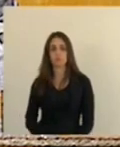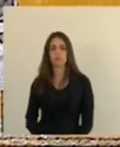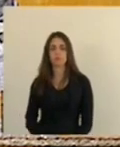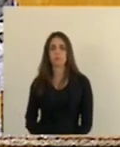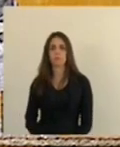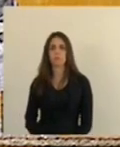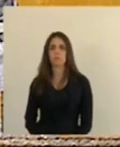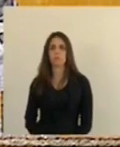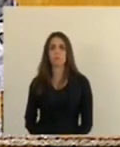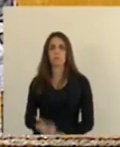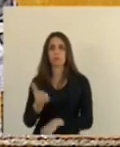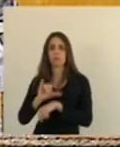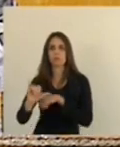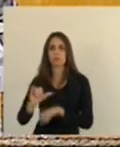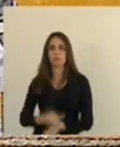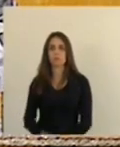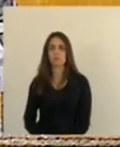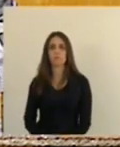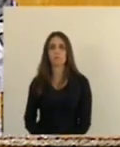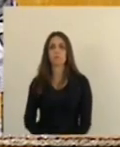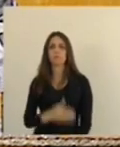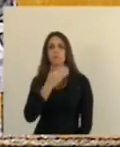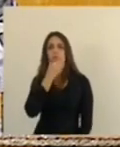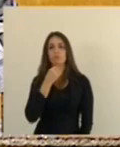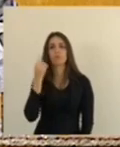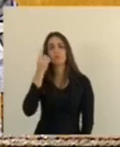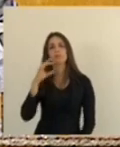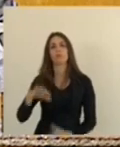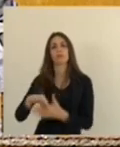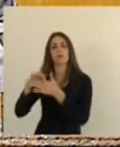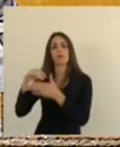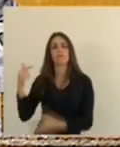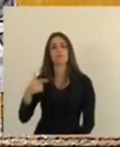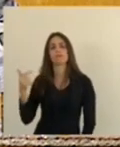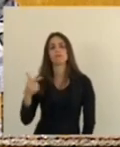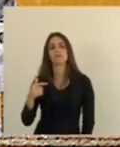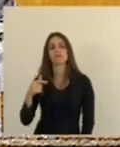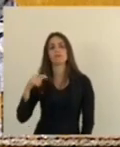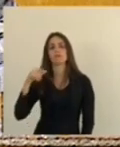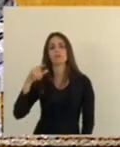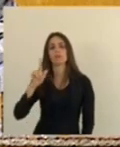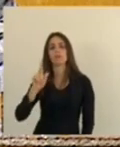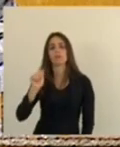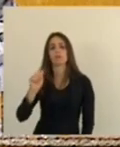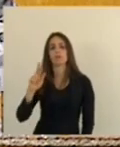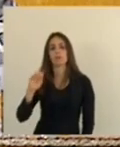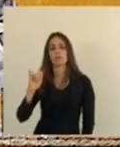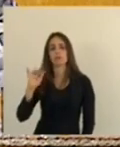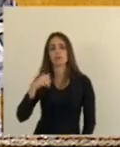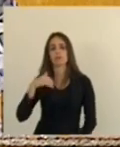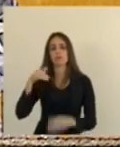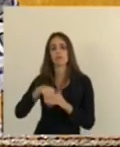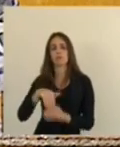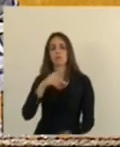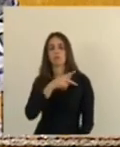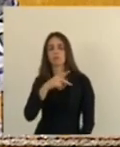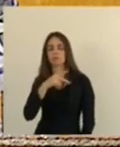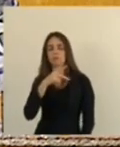Deputado Marcelo Santos Ausente Como voto, deputado vice-líder do governo Marcos Garcia Voto sim, meu presidente